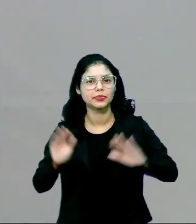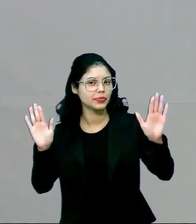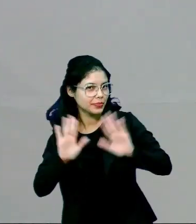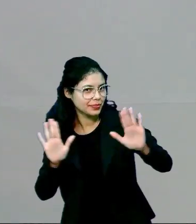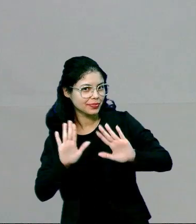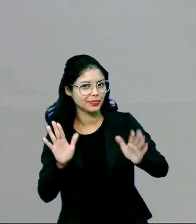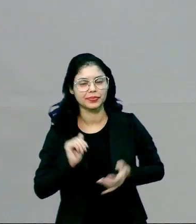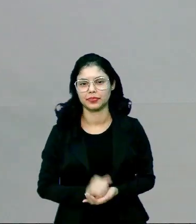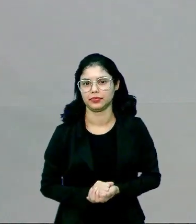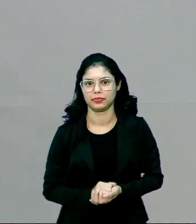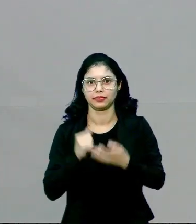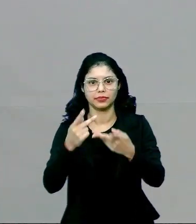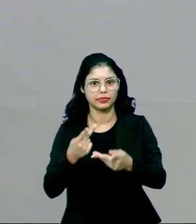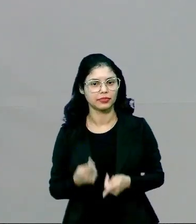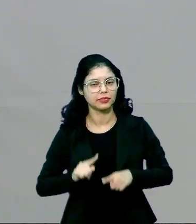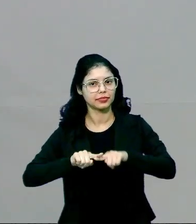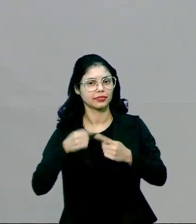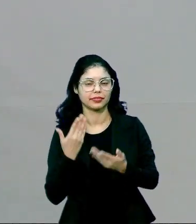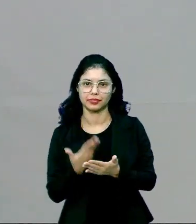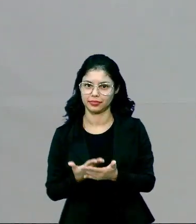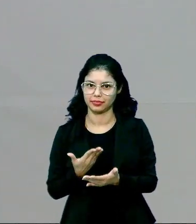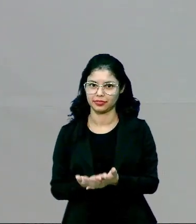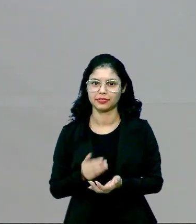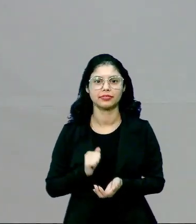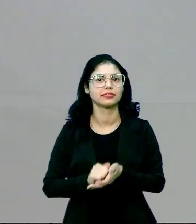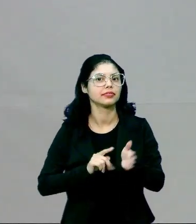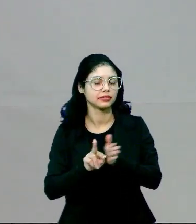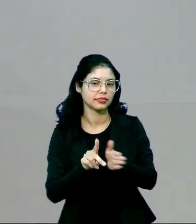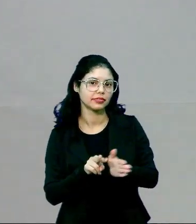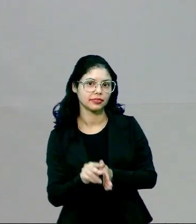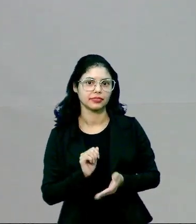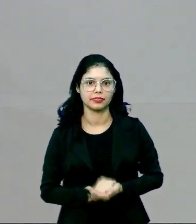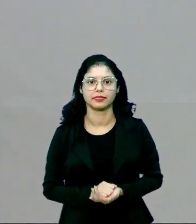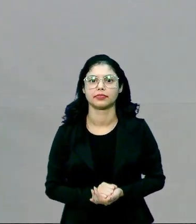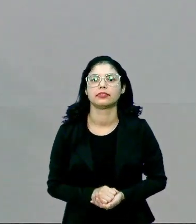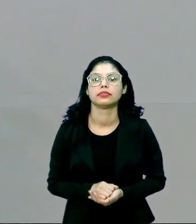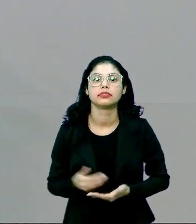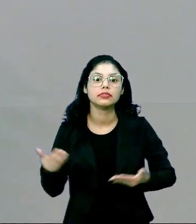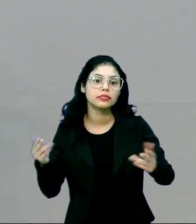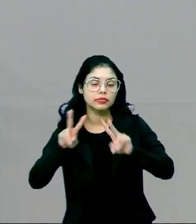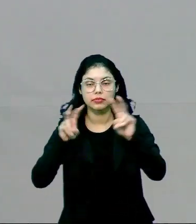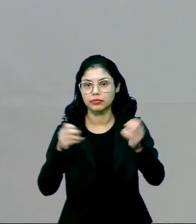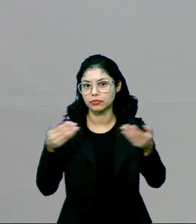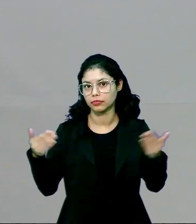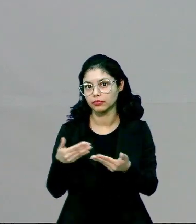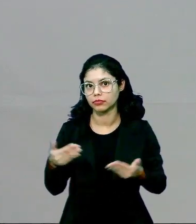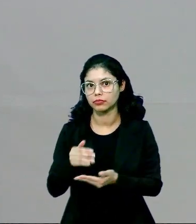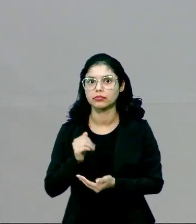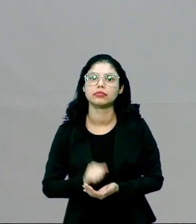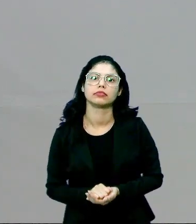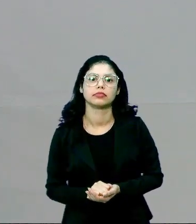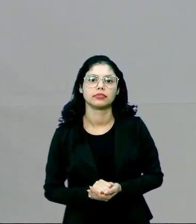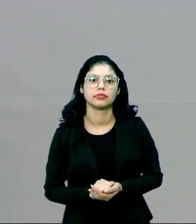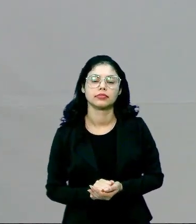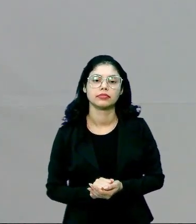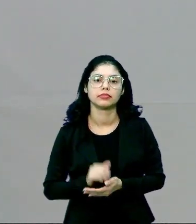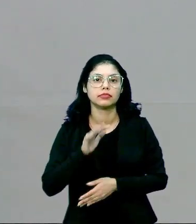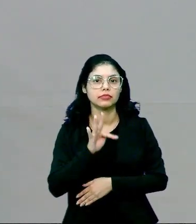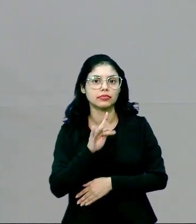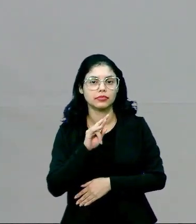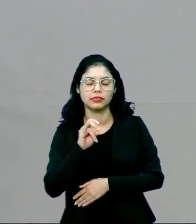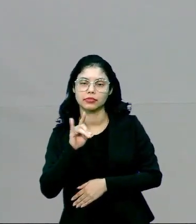Olá pessoal, sejam muito bem-vindos para mais uma aula de biologia. E o tema da nossa aula de hoje vai ser sobre